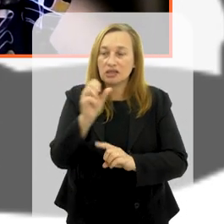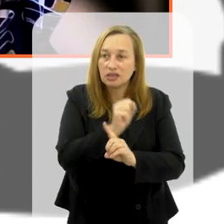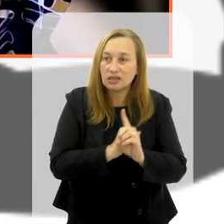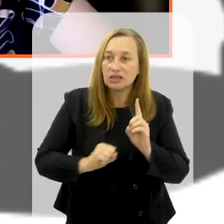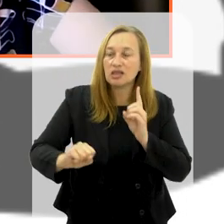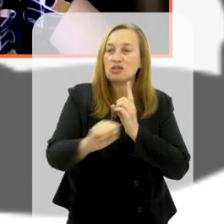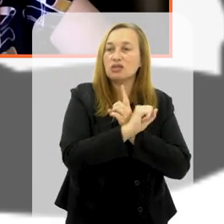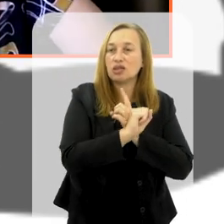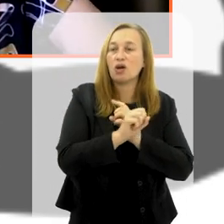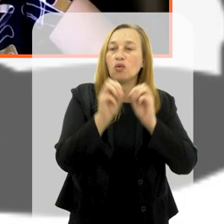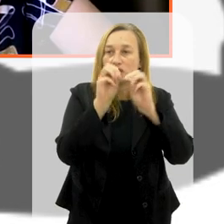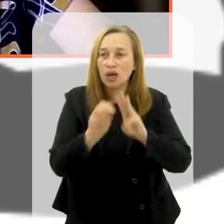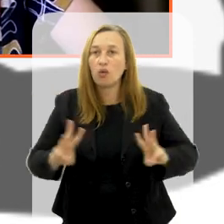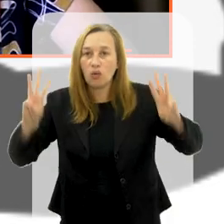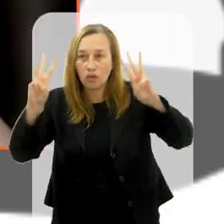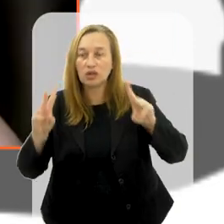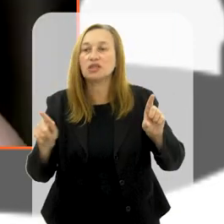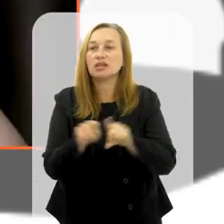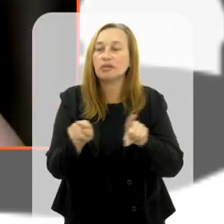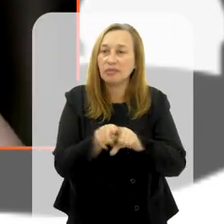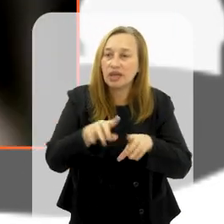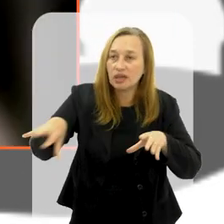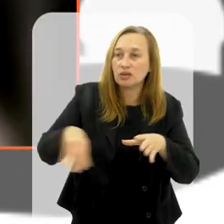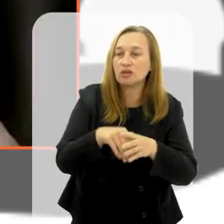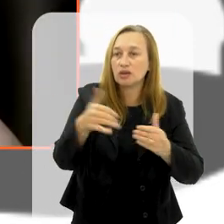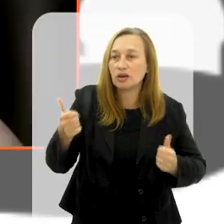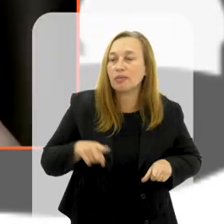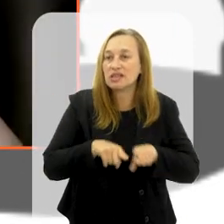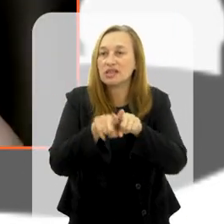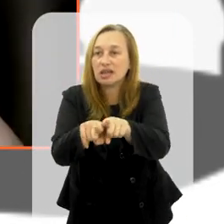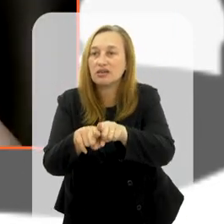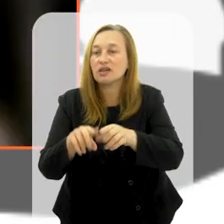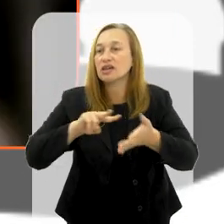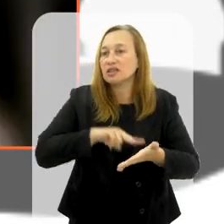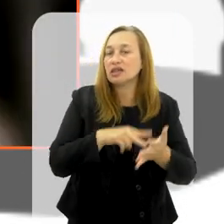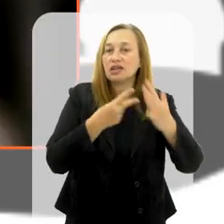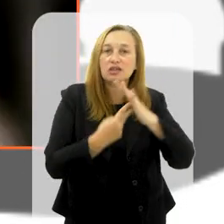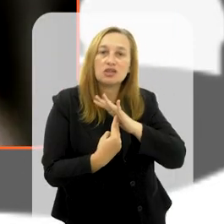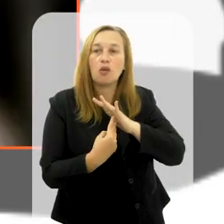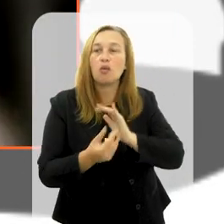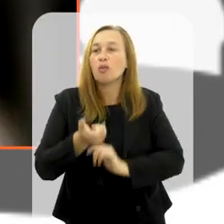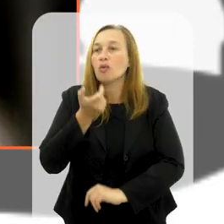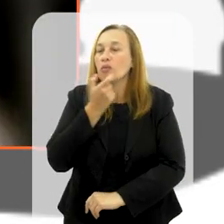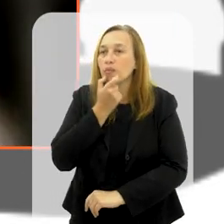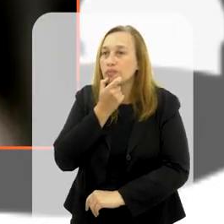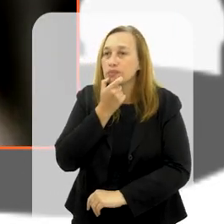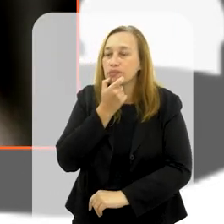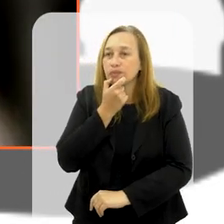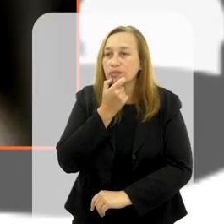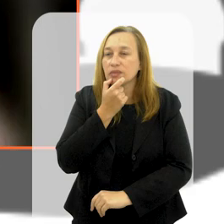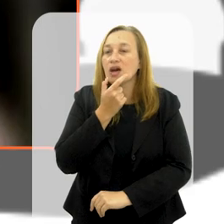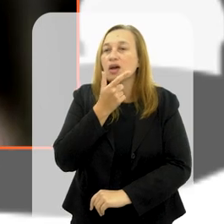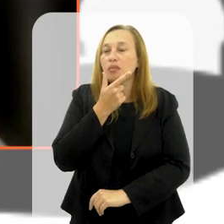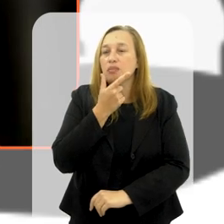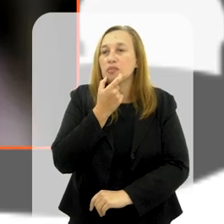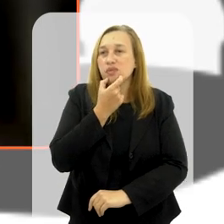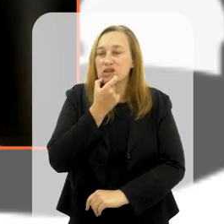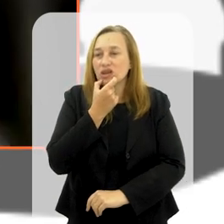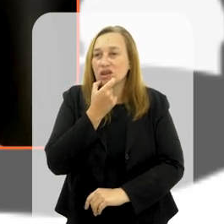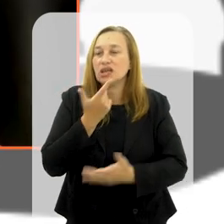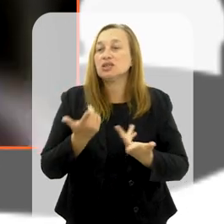Associação Nacional de ONGs, que também, ao final, entrou na parceria conosco para fazer uma tradução para o inglês, porque,